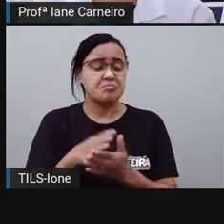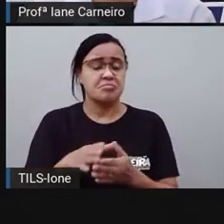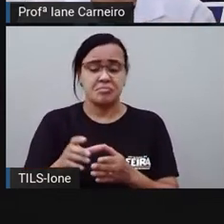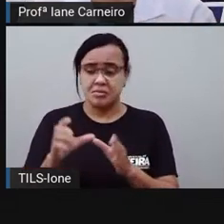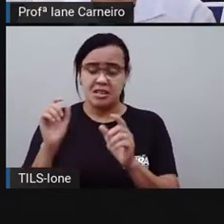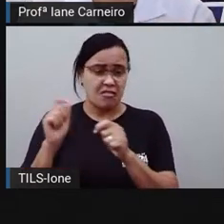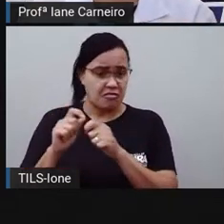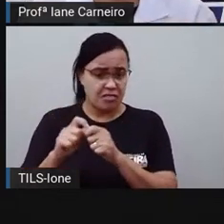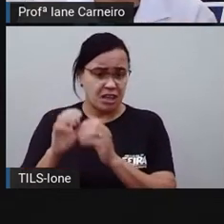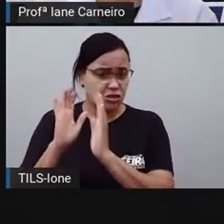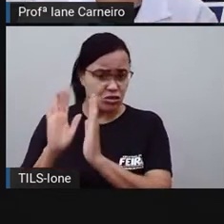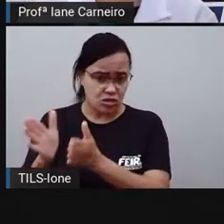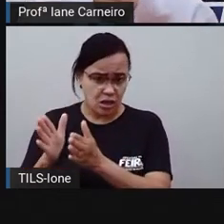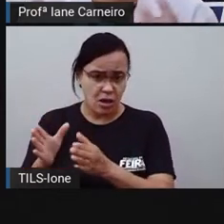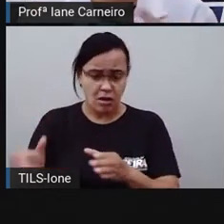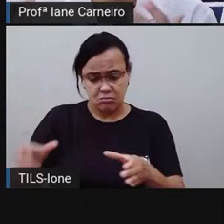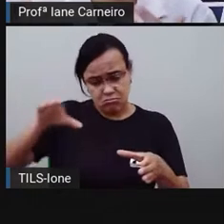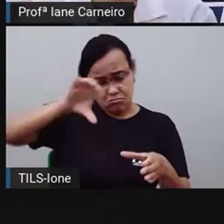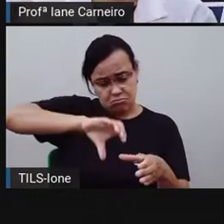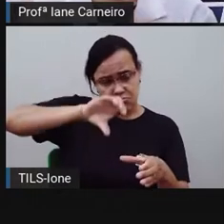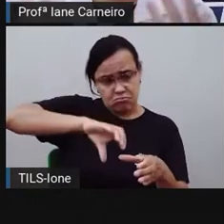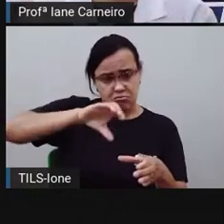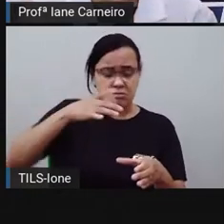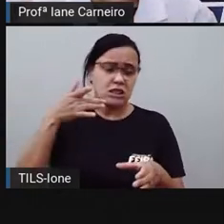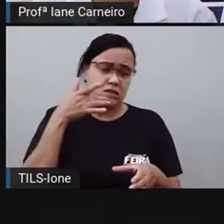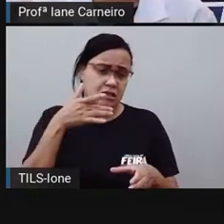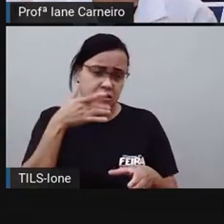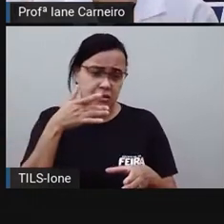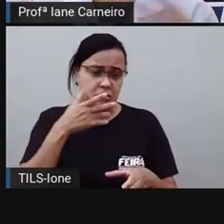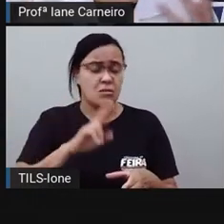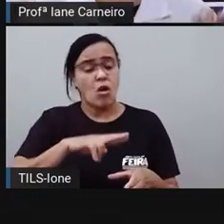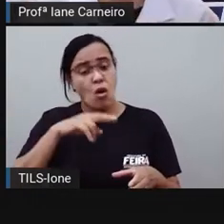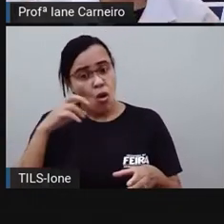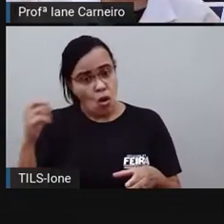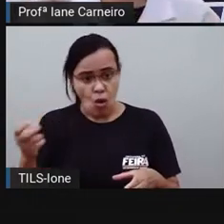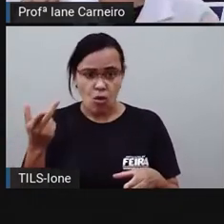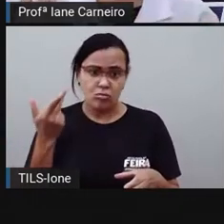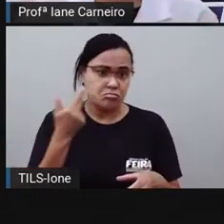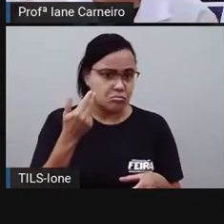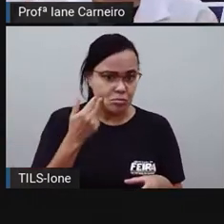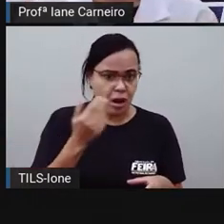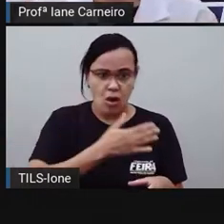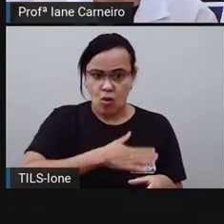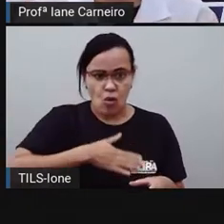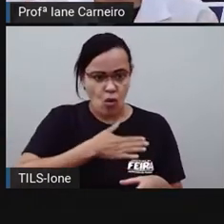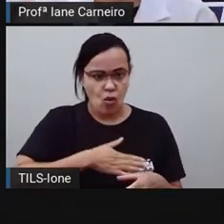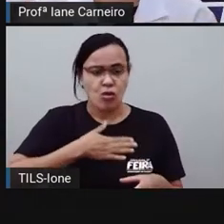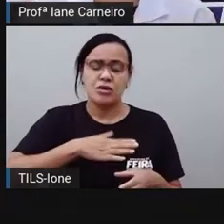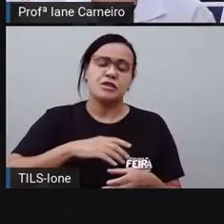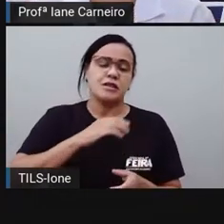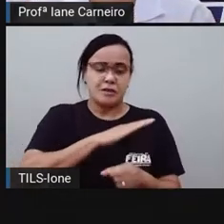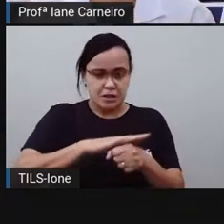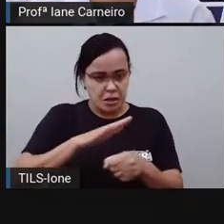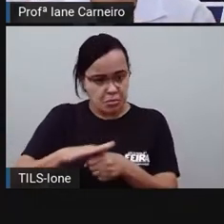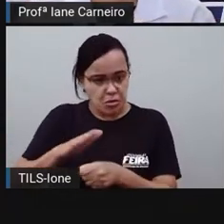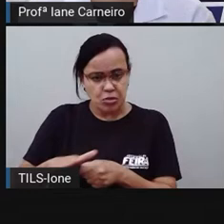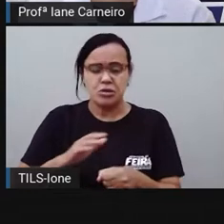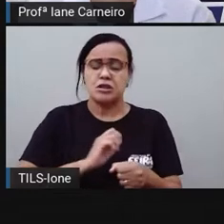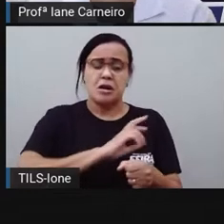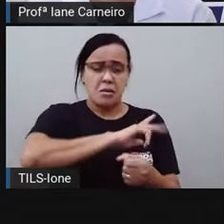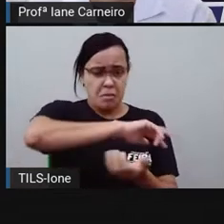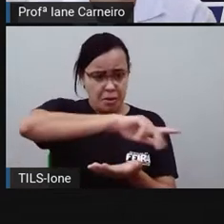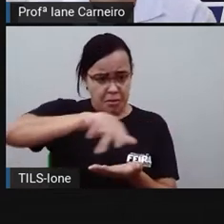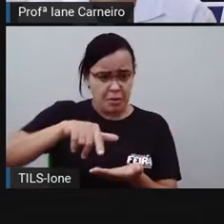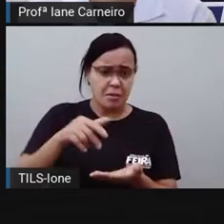muito sabor à sua receita. Se você quiser algo mais natural, aí você usa o alho, a cebola, tá bom? Fica bem delicioso.